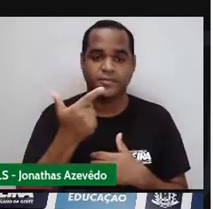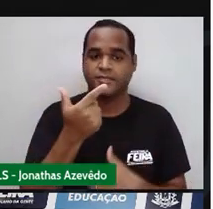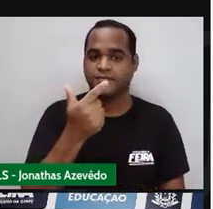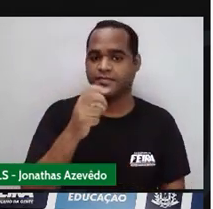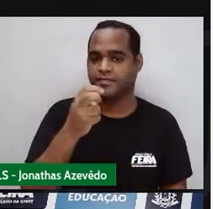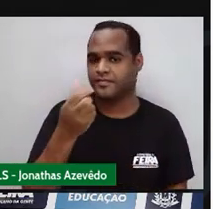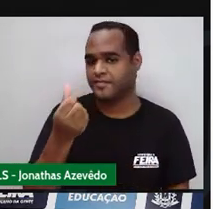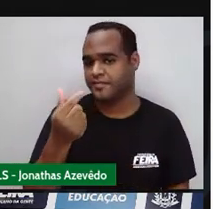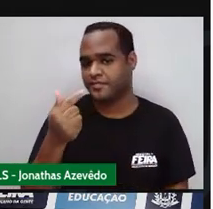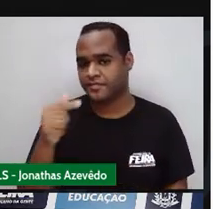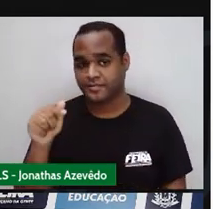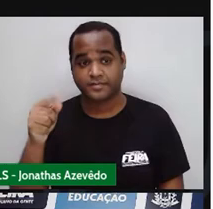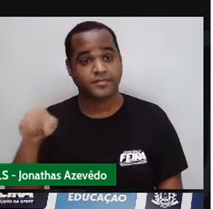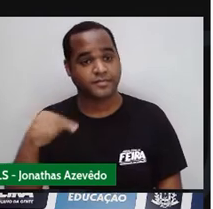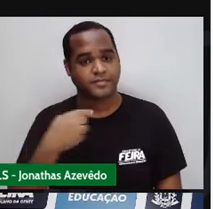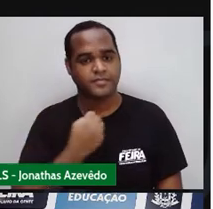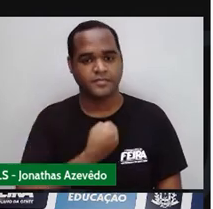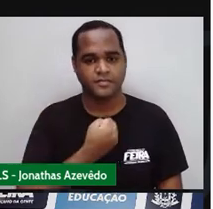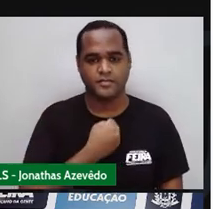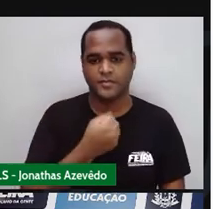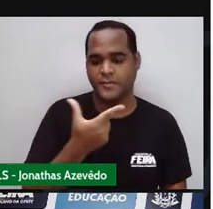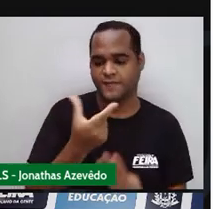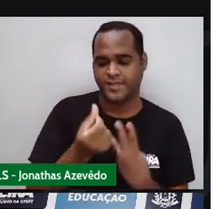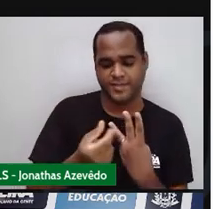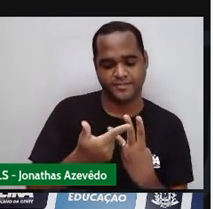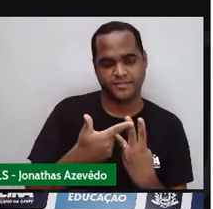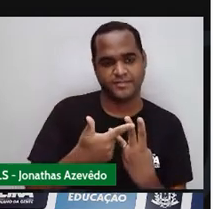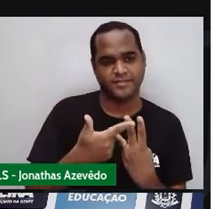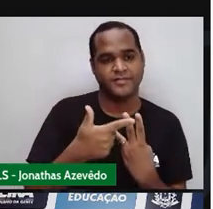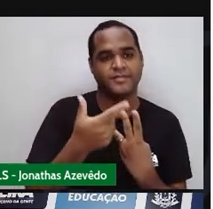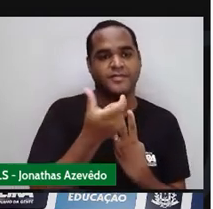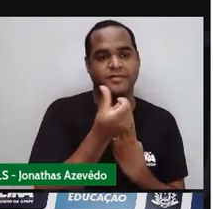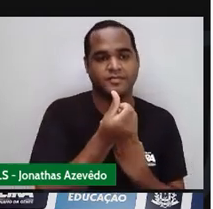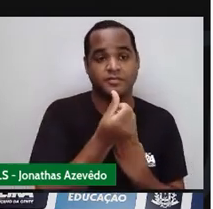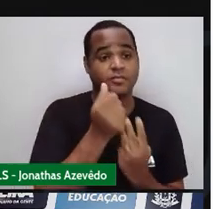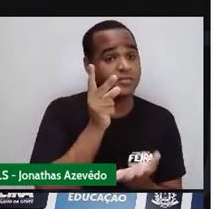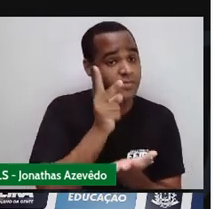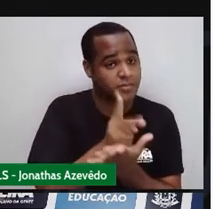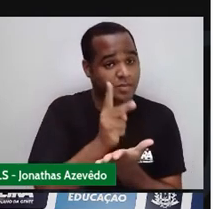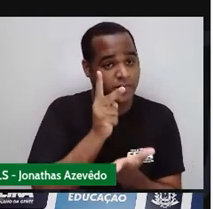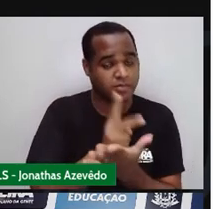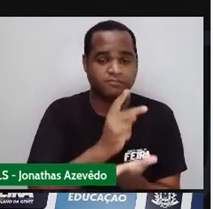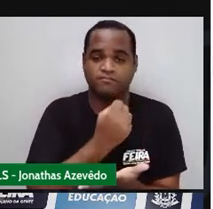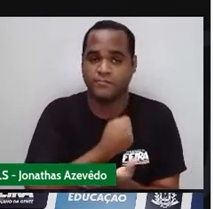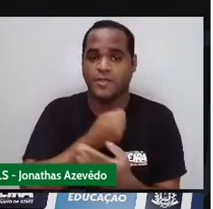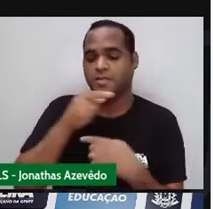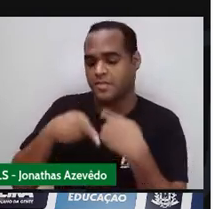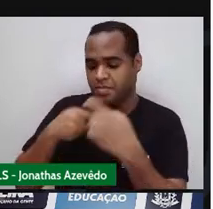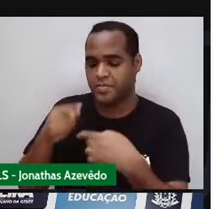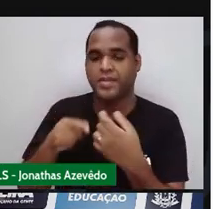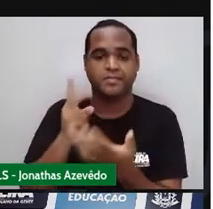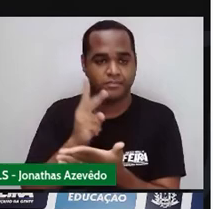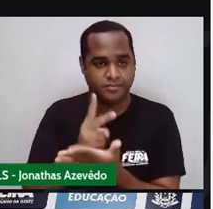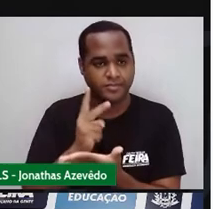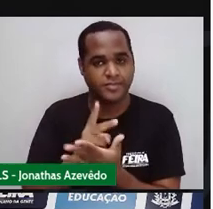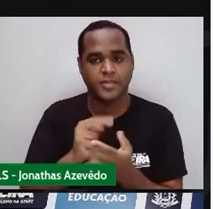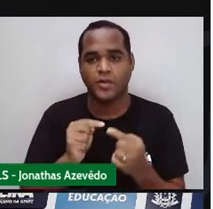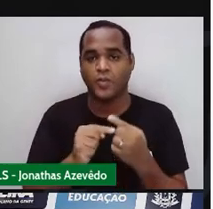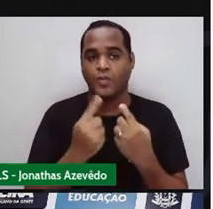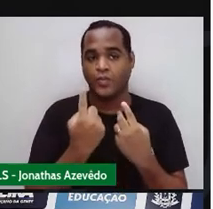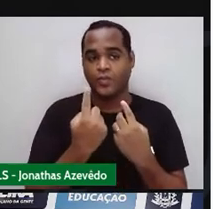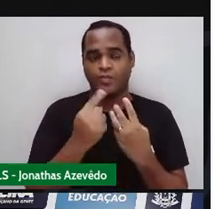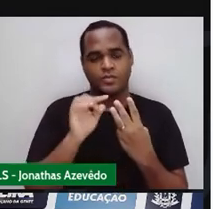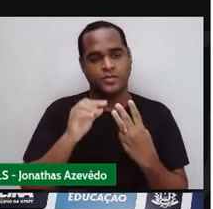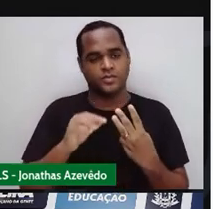A gente tem o 26 Que fica no meio Então sempre escolhendo Os três consecutivos Tem um que fica no meio